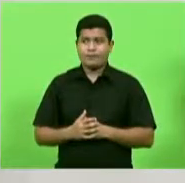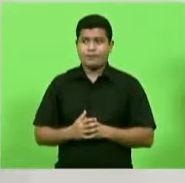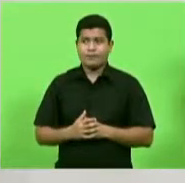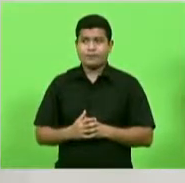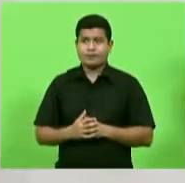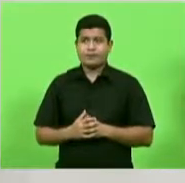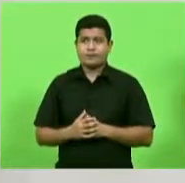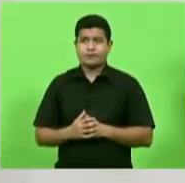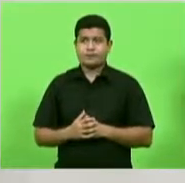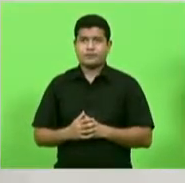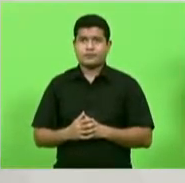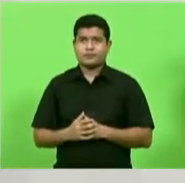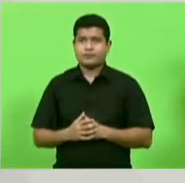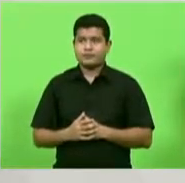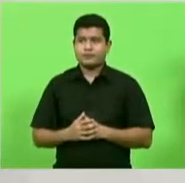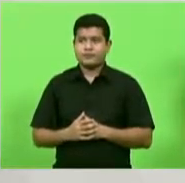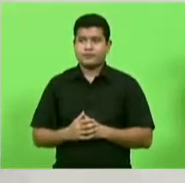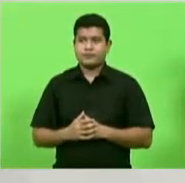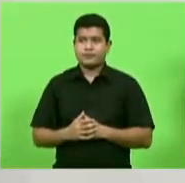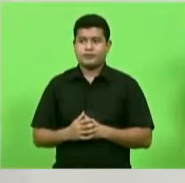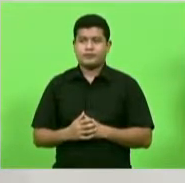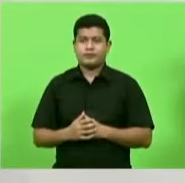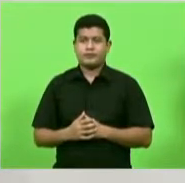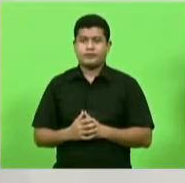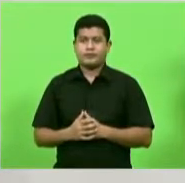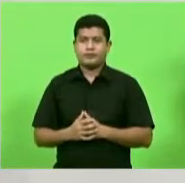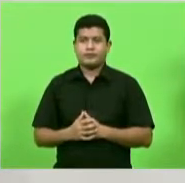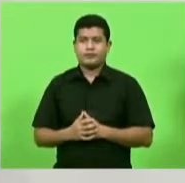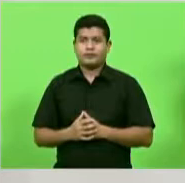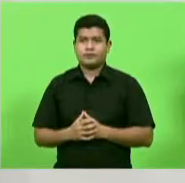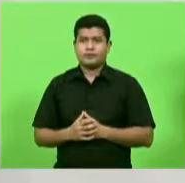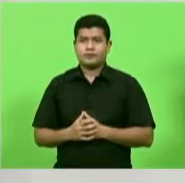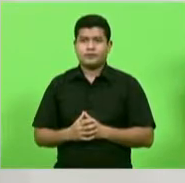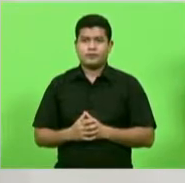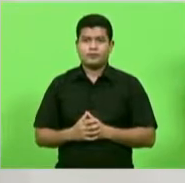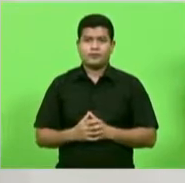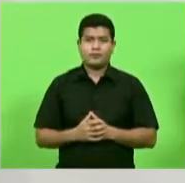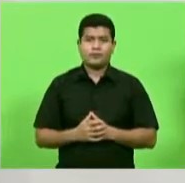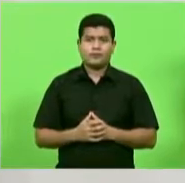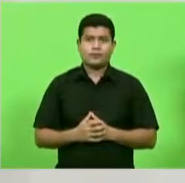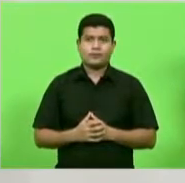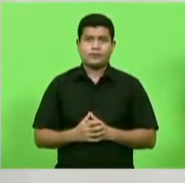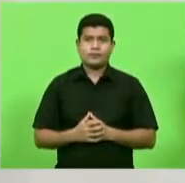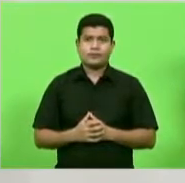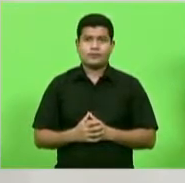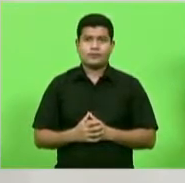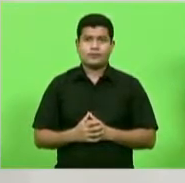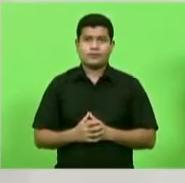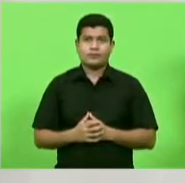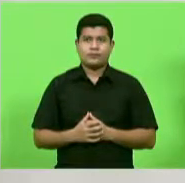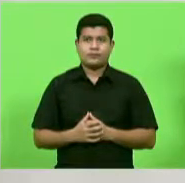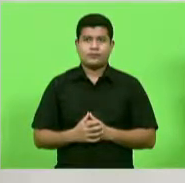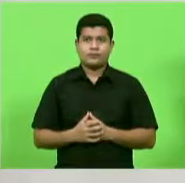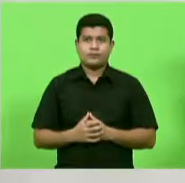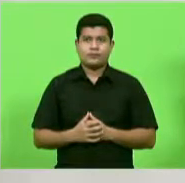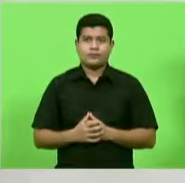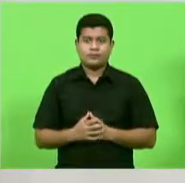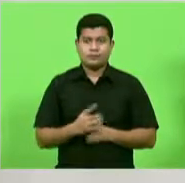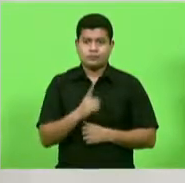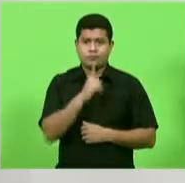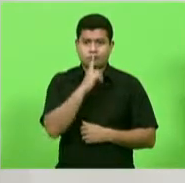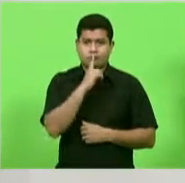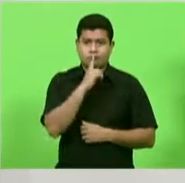sair do plano das palavras e conseguir visualizar bem do que se trata isso. o tamanho do